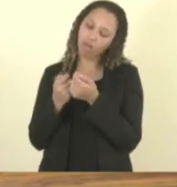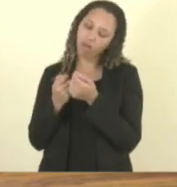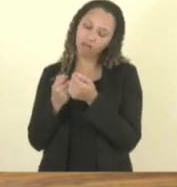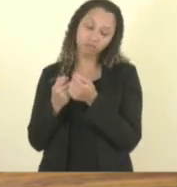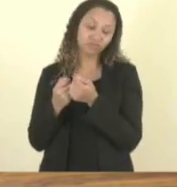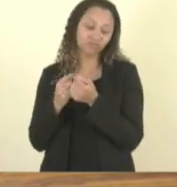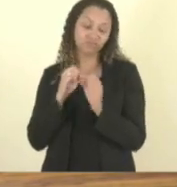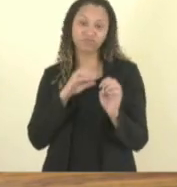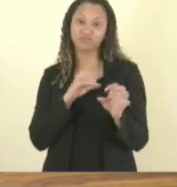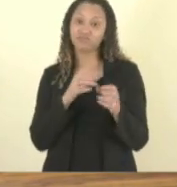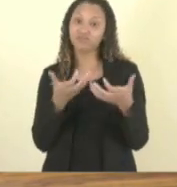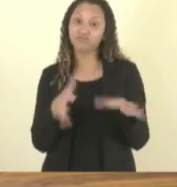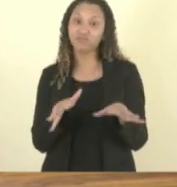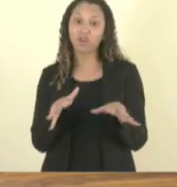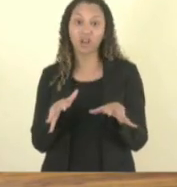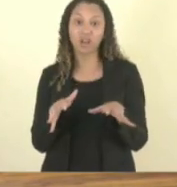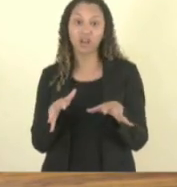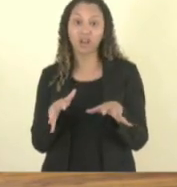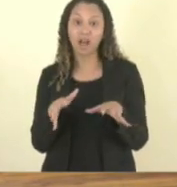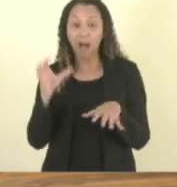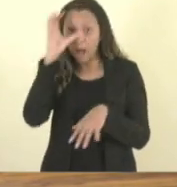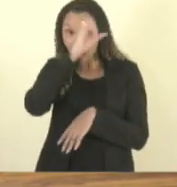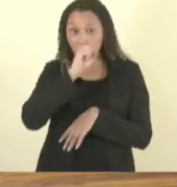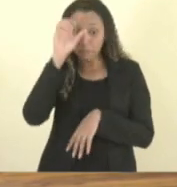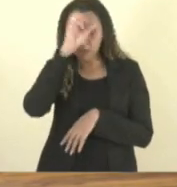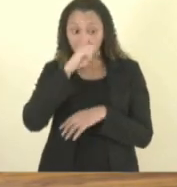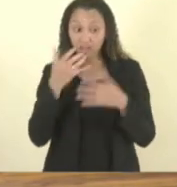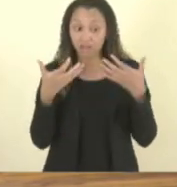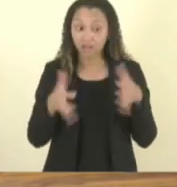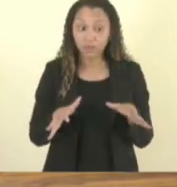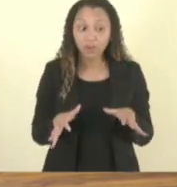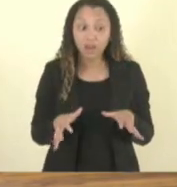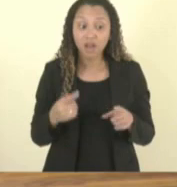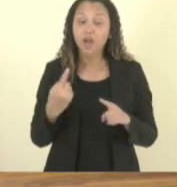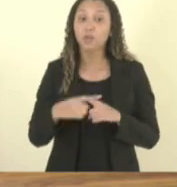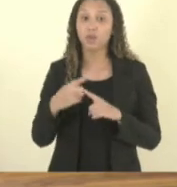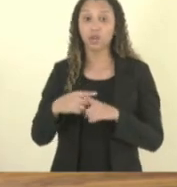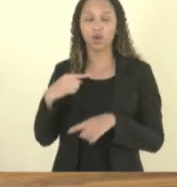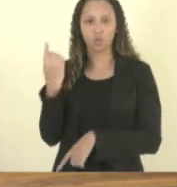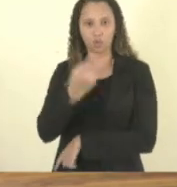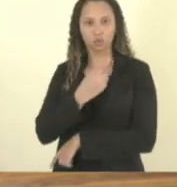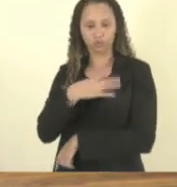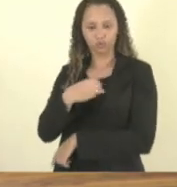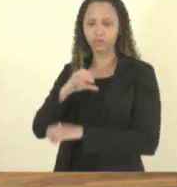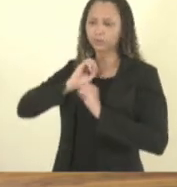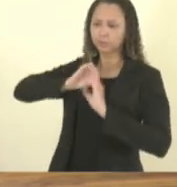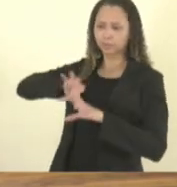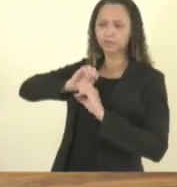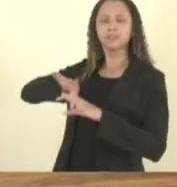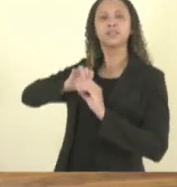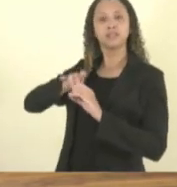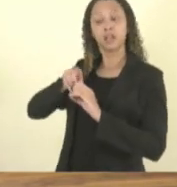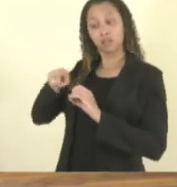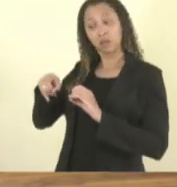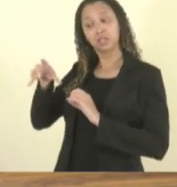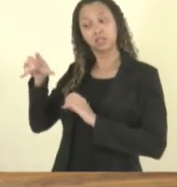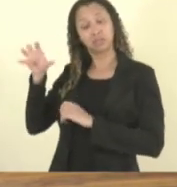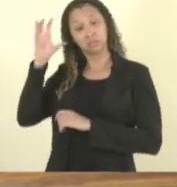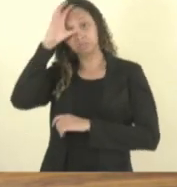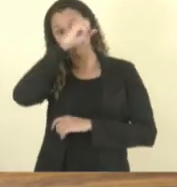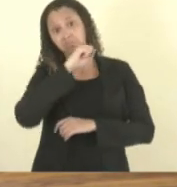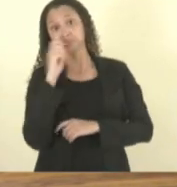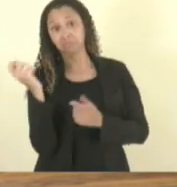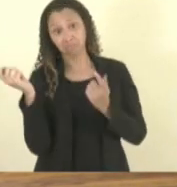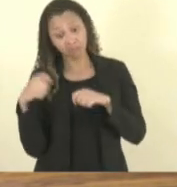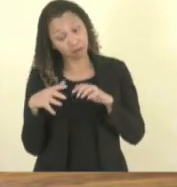nem aprender com nossos filhos, porque sim, nossos filhos têm muito a ensinar a toda a sociedade. E material